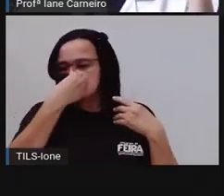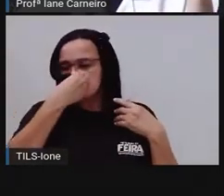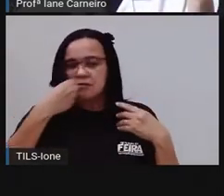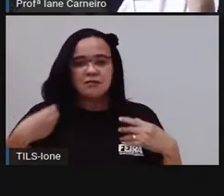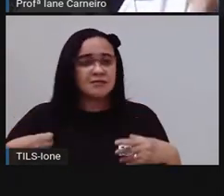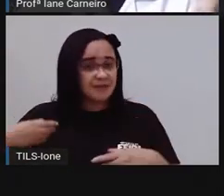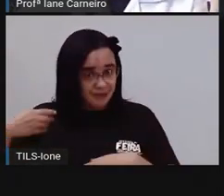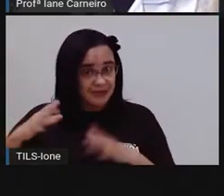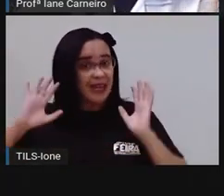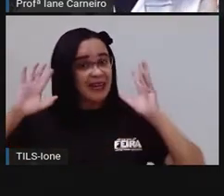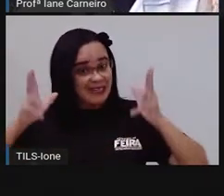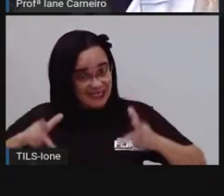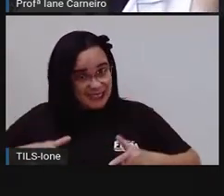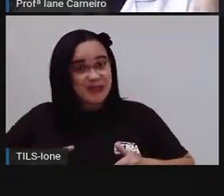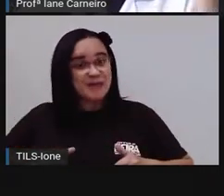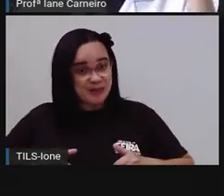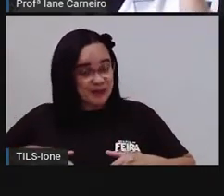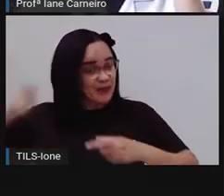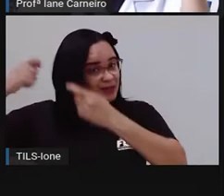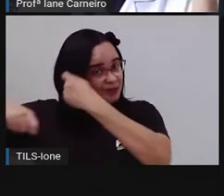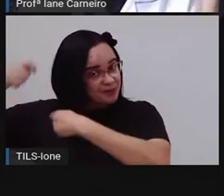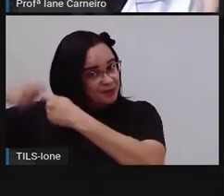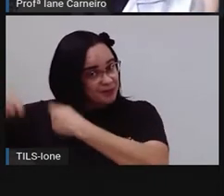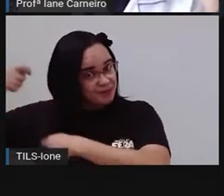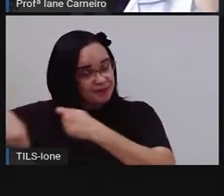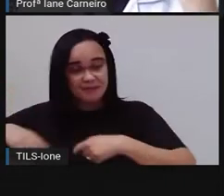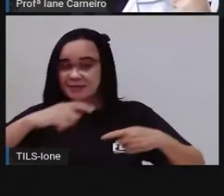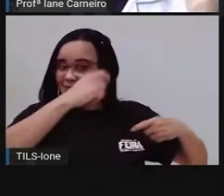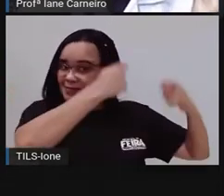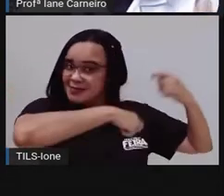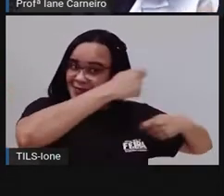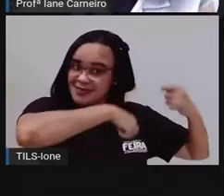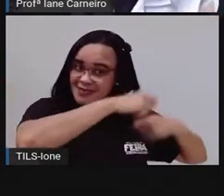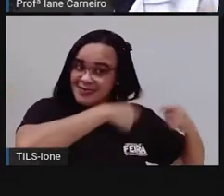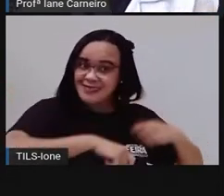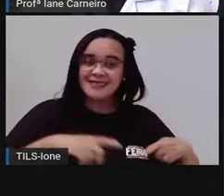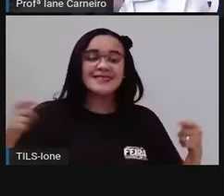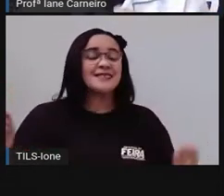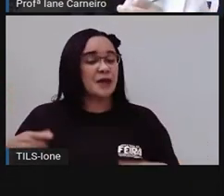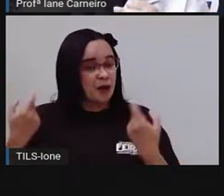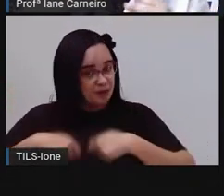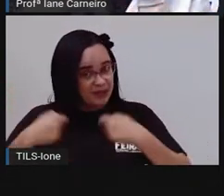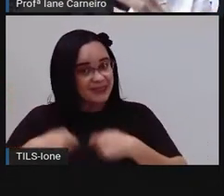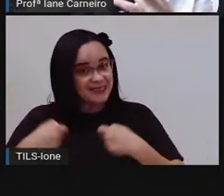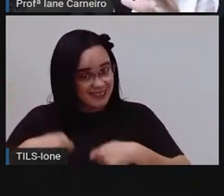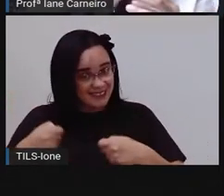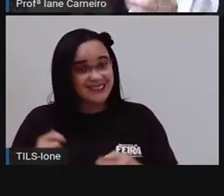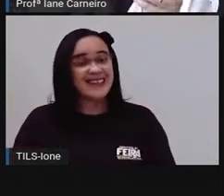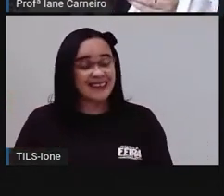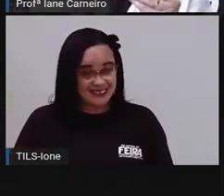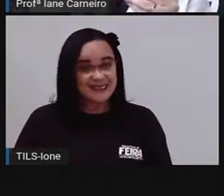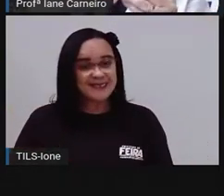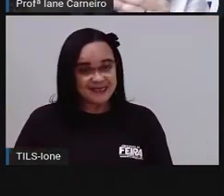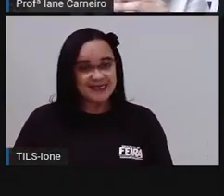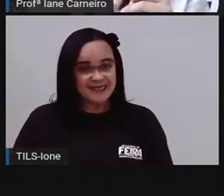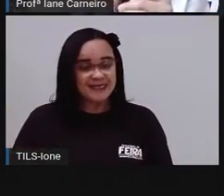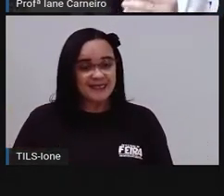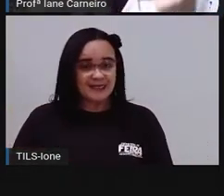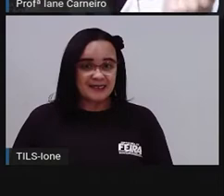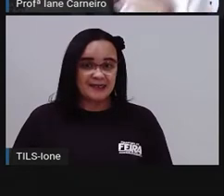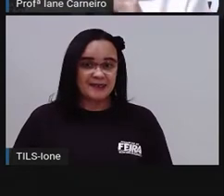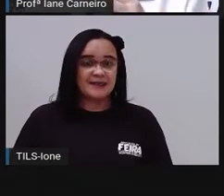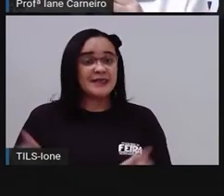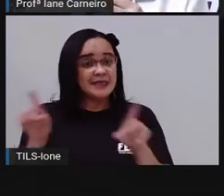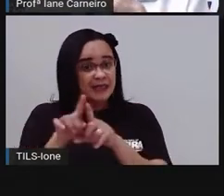aí o cabelo desembaraçado também, porque quanto mais a gente demora de pentear, mais ele vai embaraçando, vai criando nozinhos.